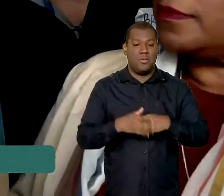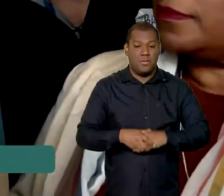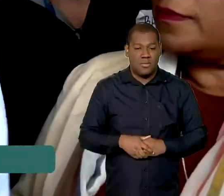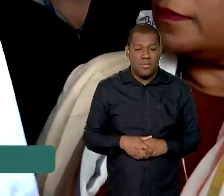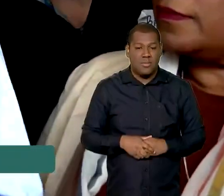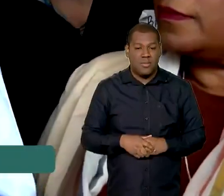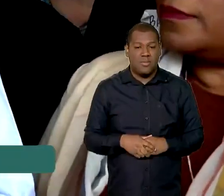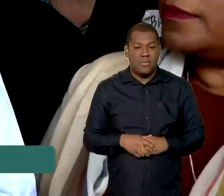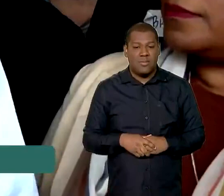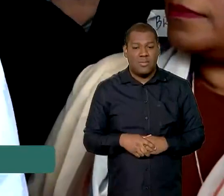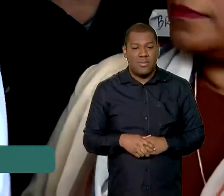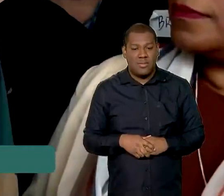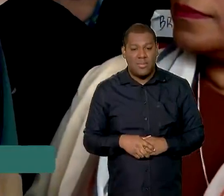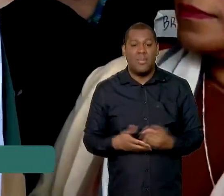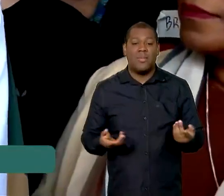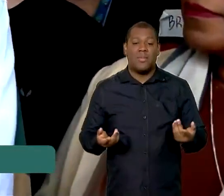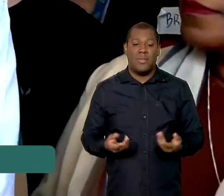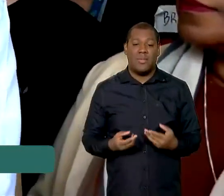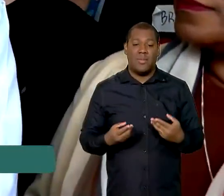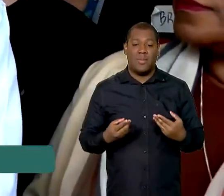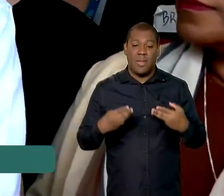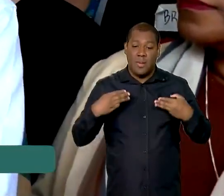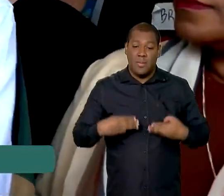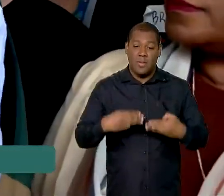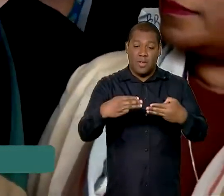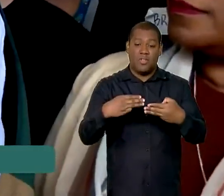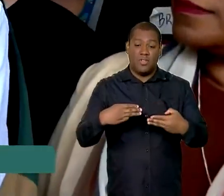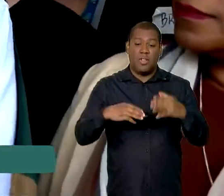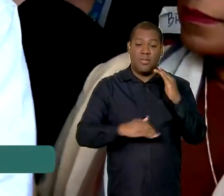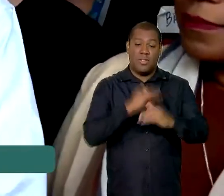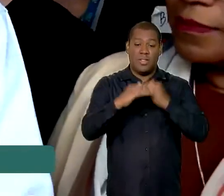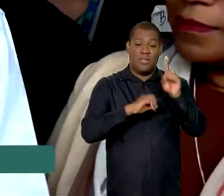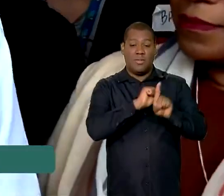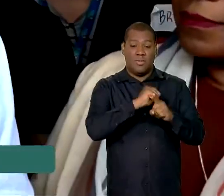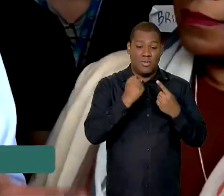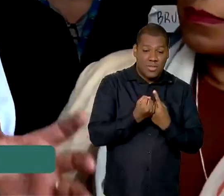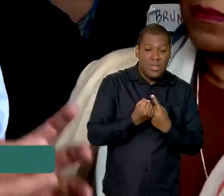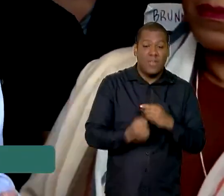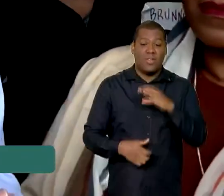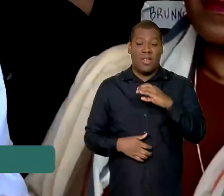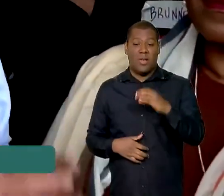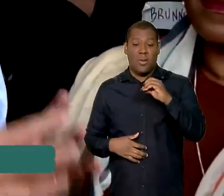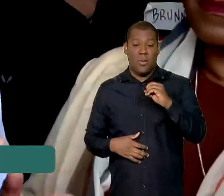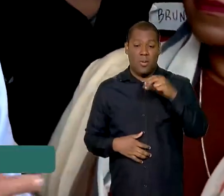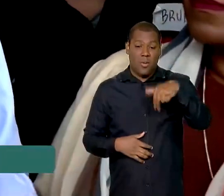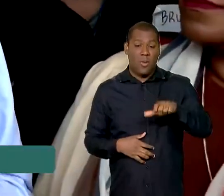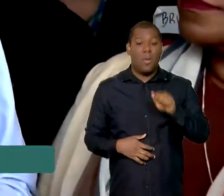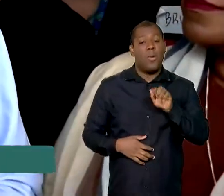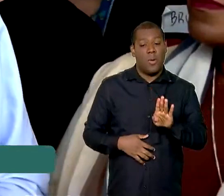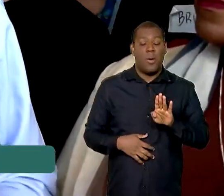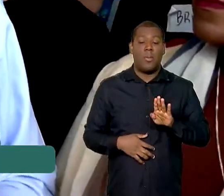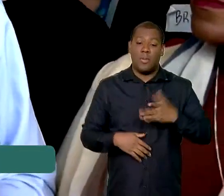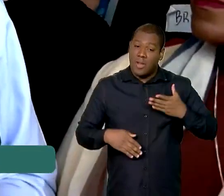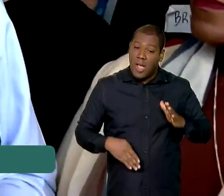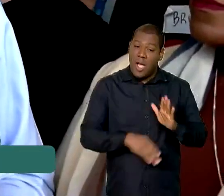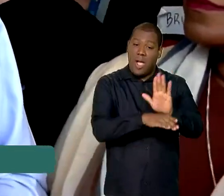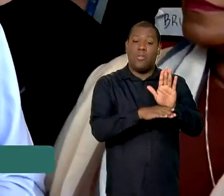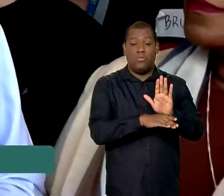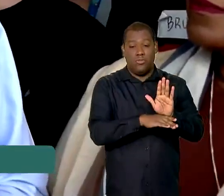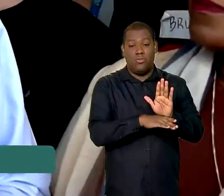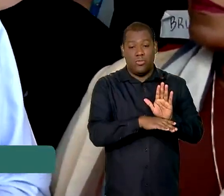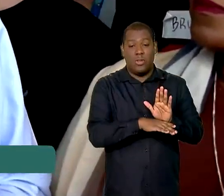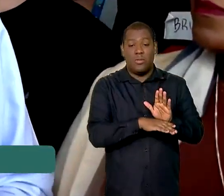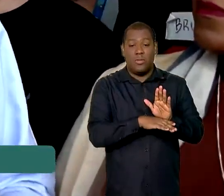essa parceria do Ministério do Ambiente de Associação Social, a CONAB, a gente poder garantir alimentação